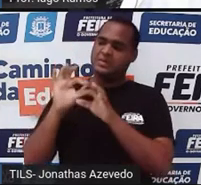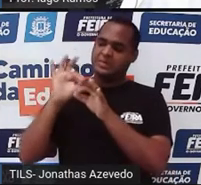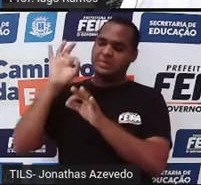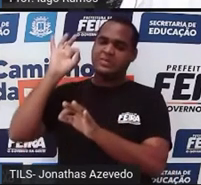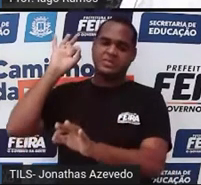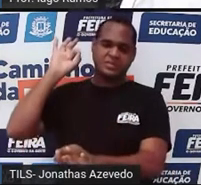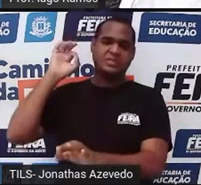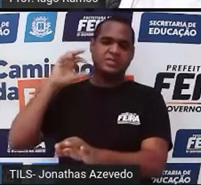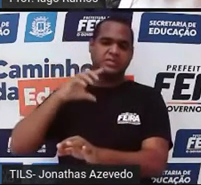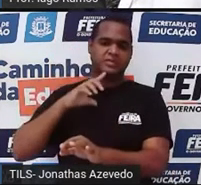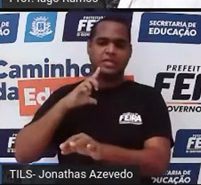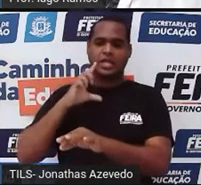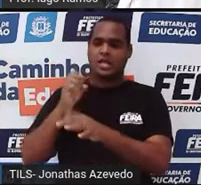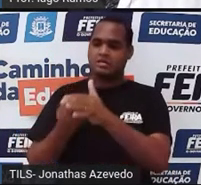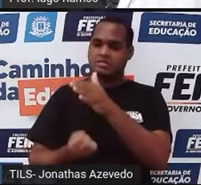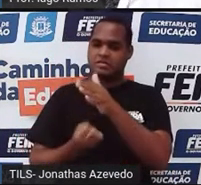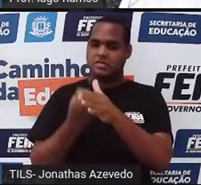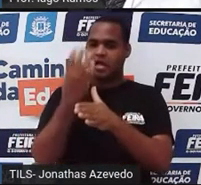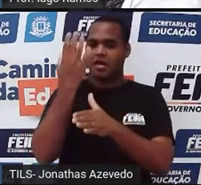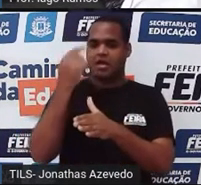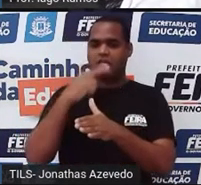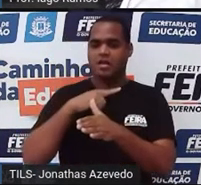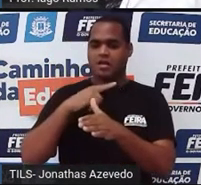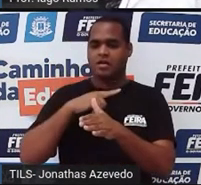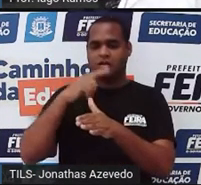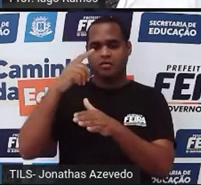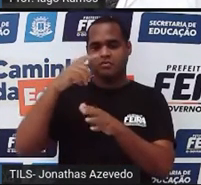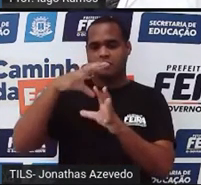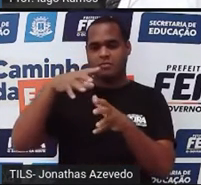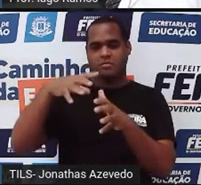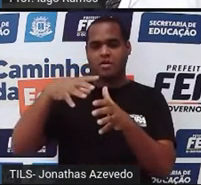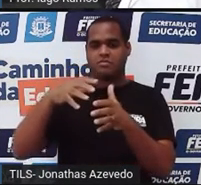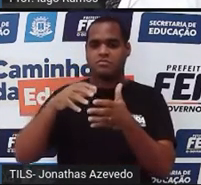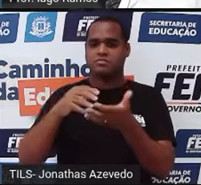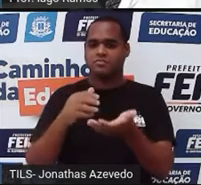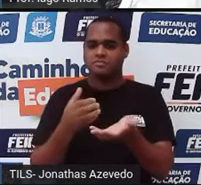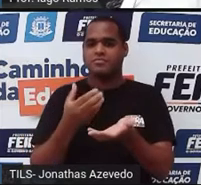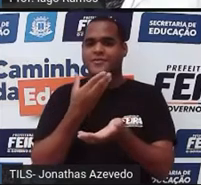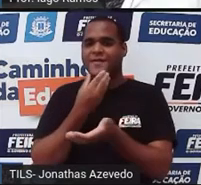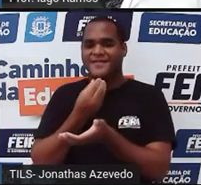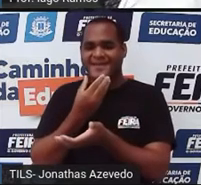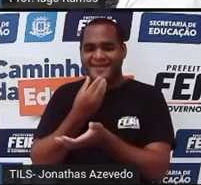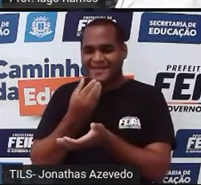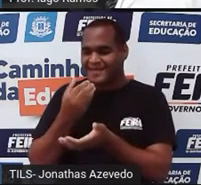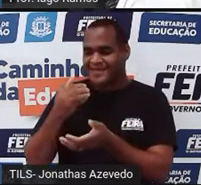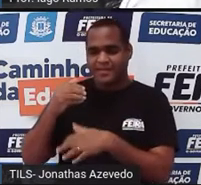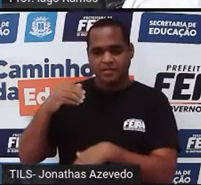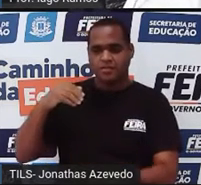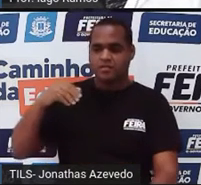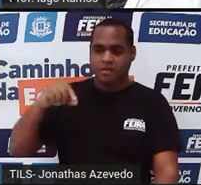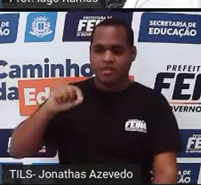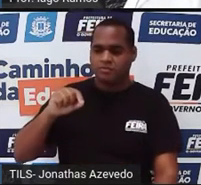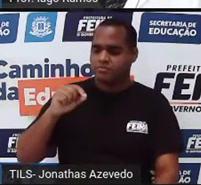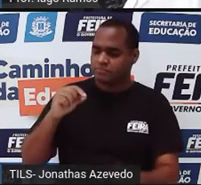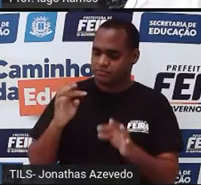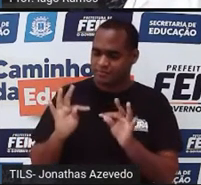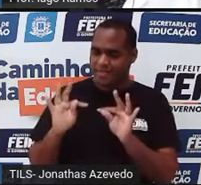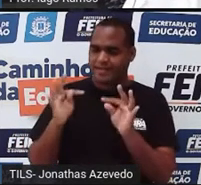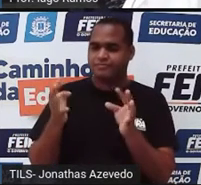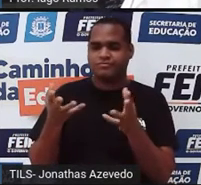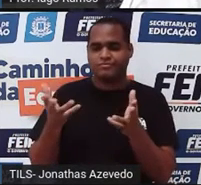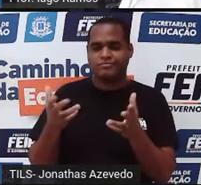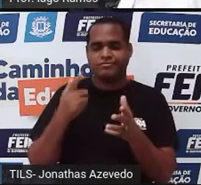Após o surgimento da humanidade, o homem começou a desenvolver técnicas de